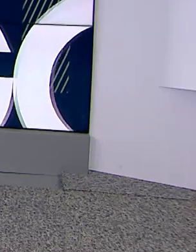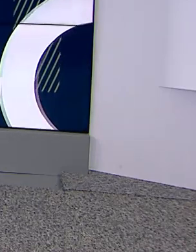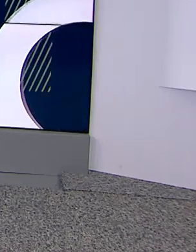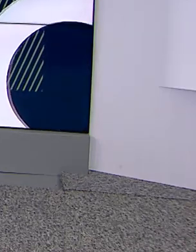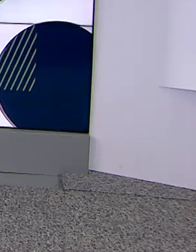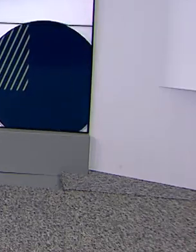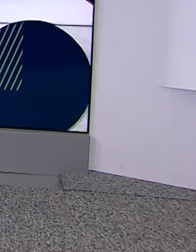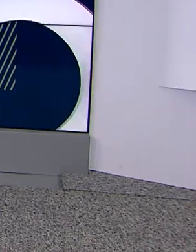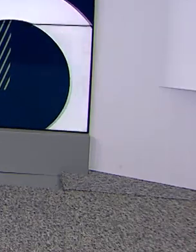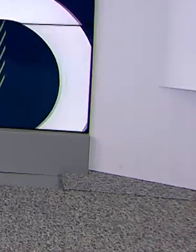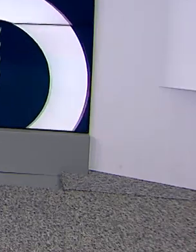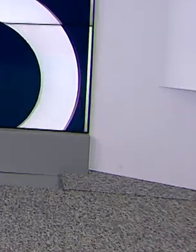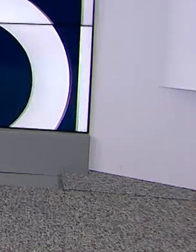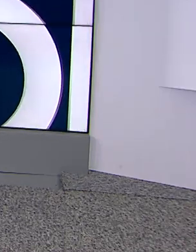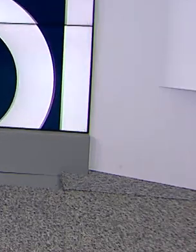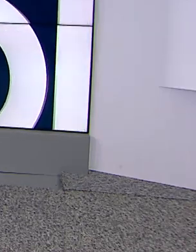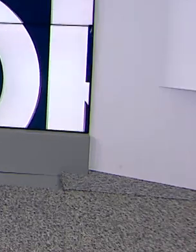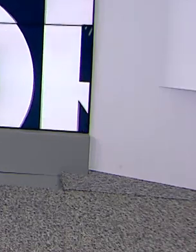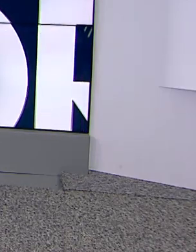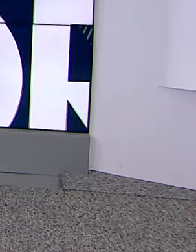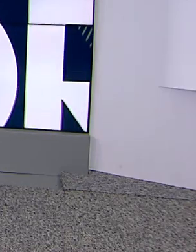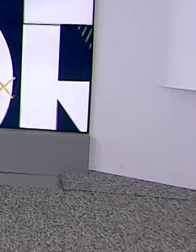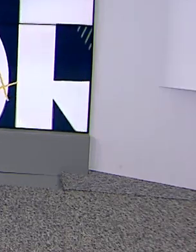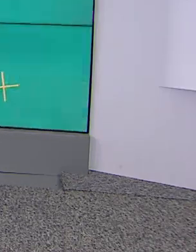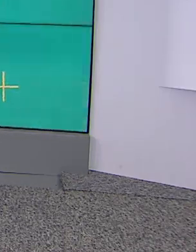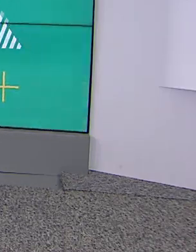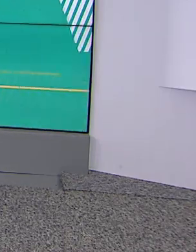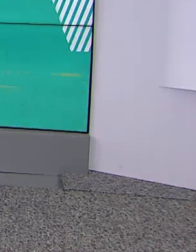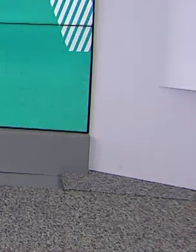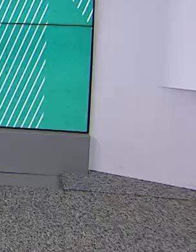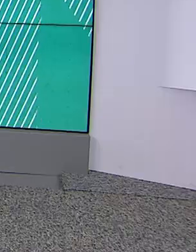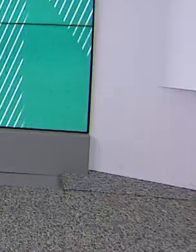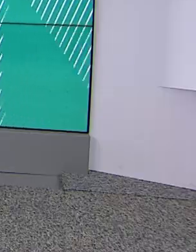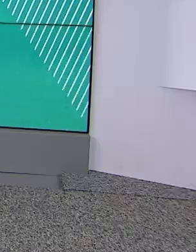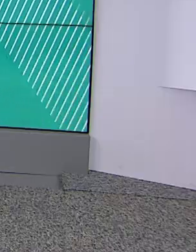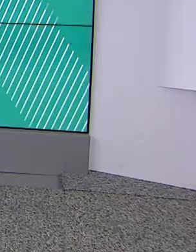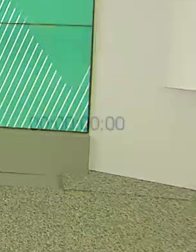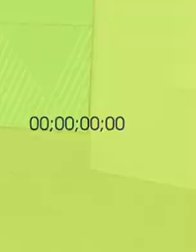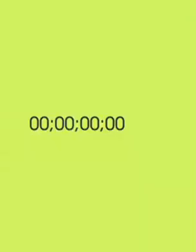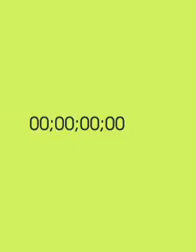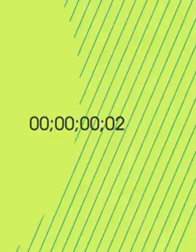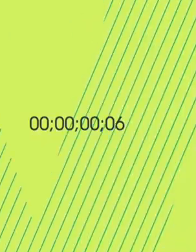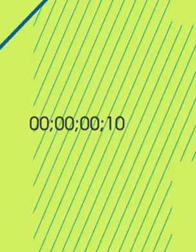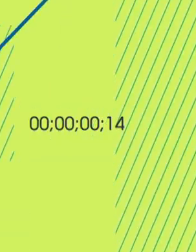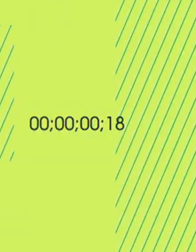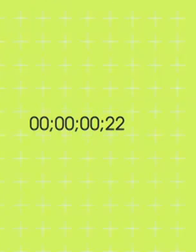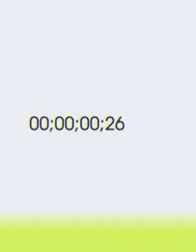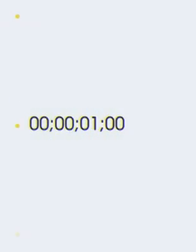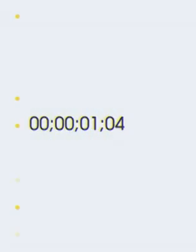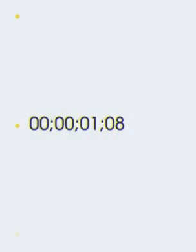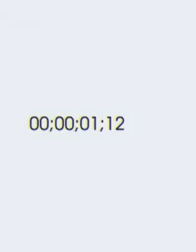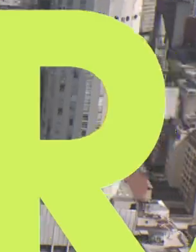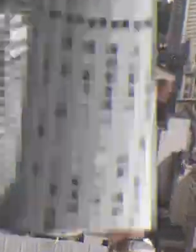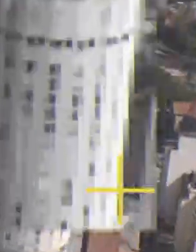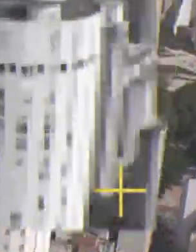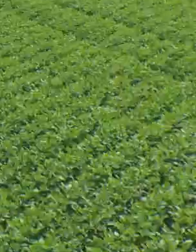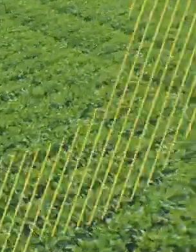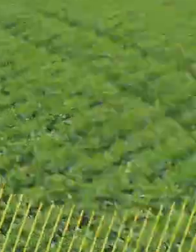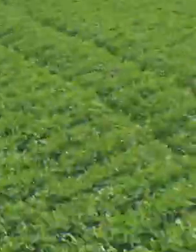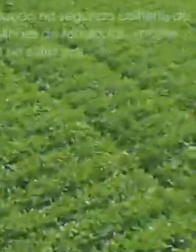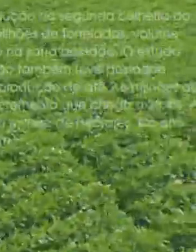conversa neste momento com os jornalistas. Continue agora com a programação da TV Brasil. Tchau. Tchau.